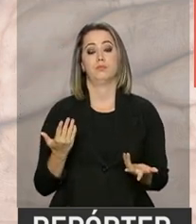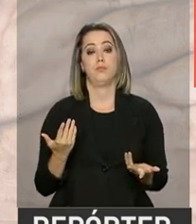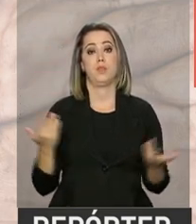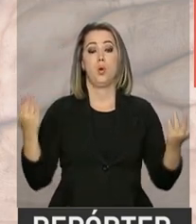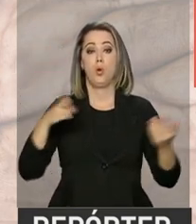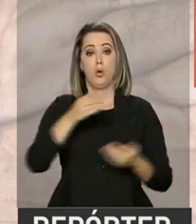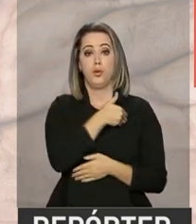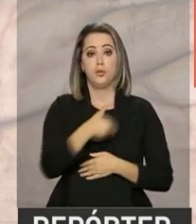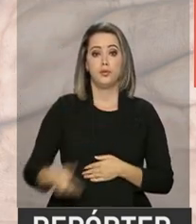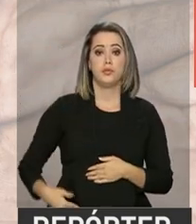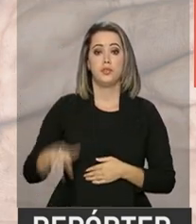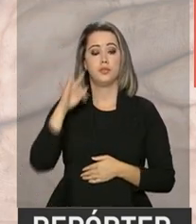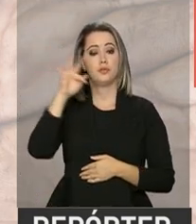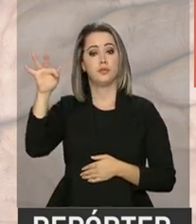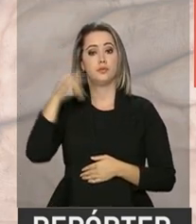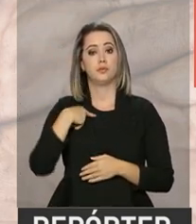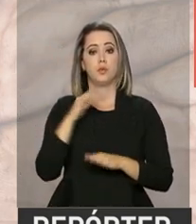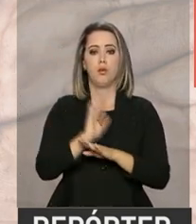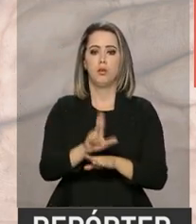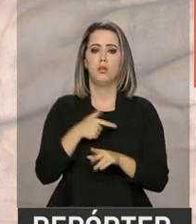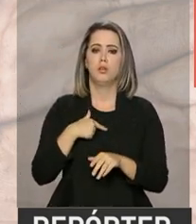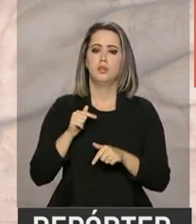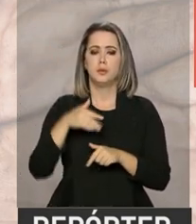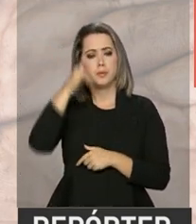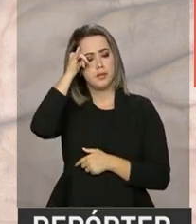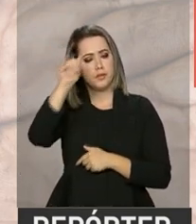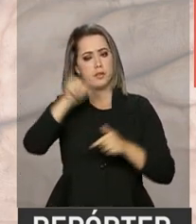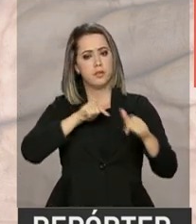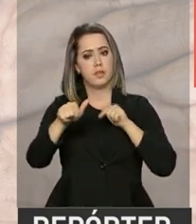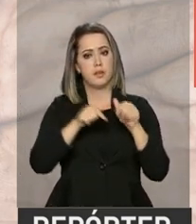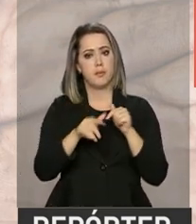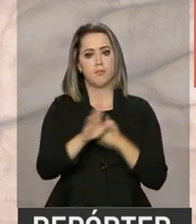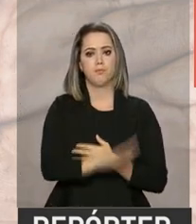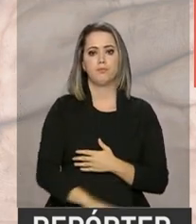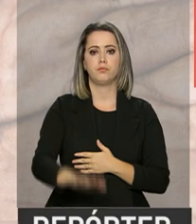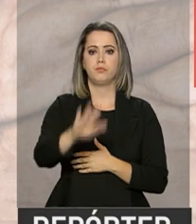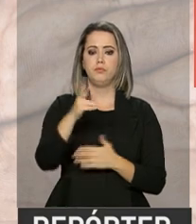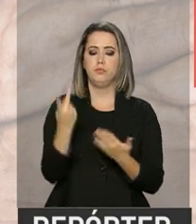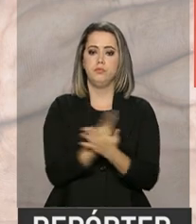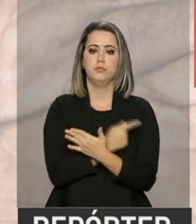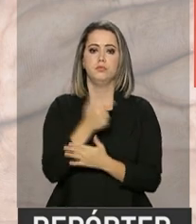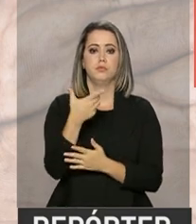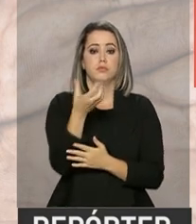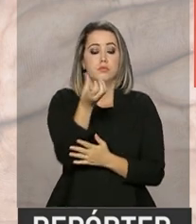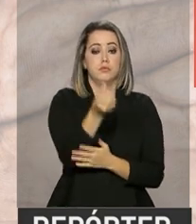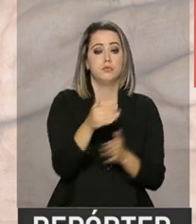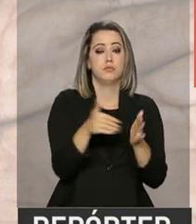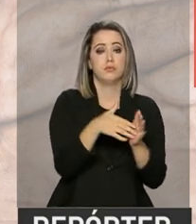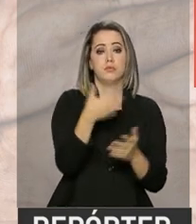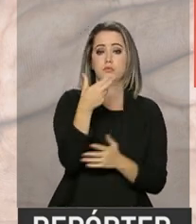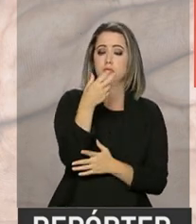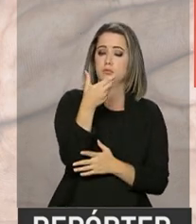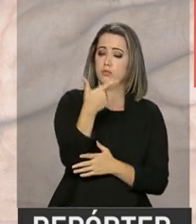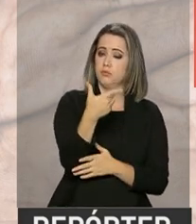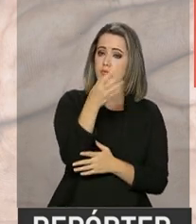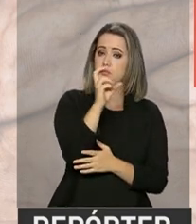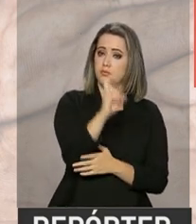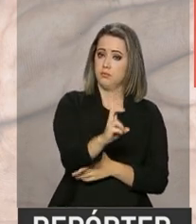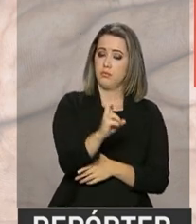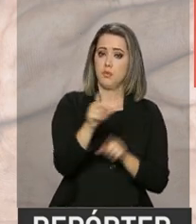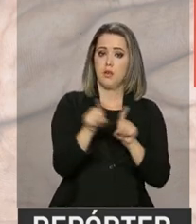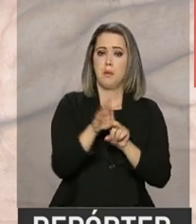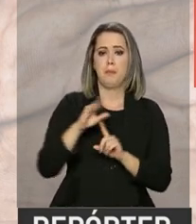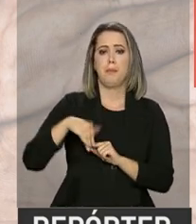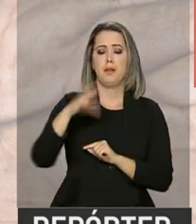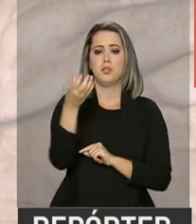constante de combate ao trabalho infantil. O Ministério do Trabalho realizou, de 2006 a 2015, mais de 46